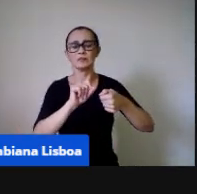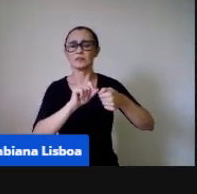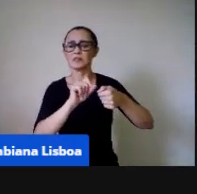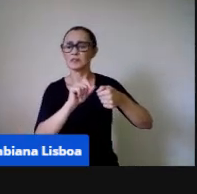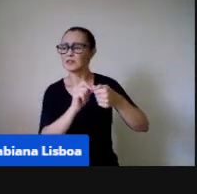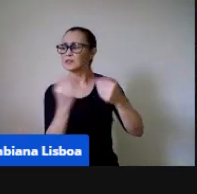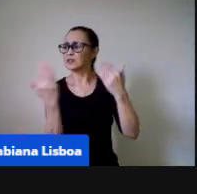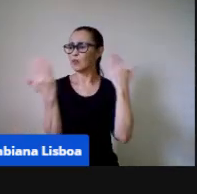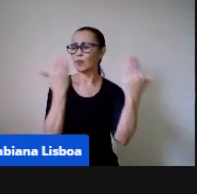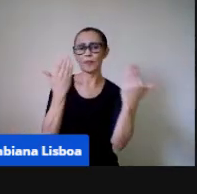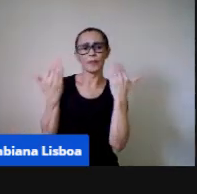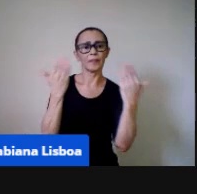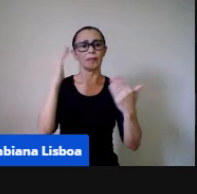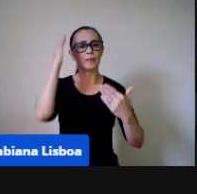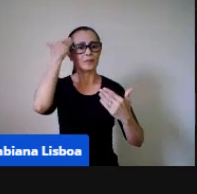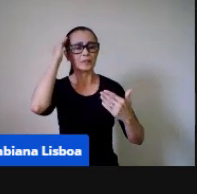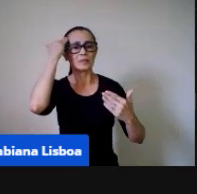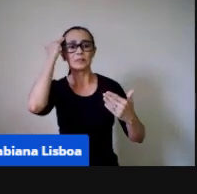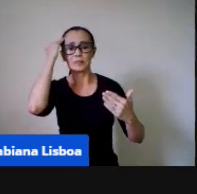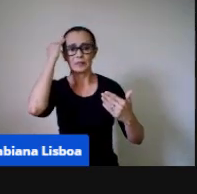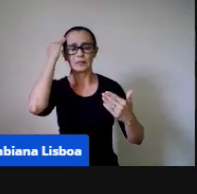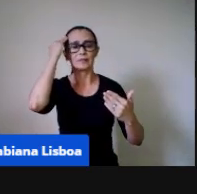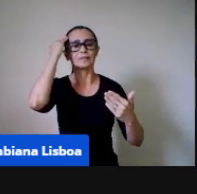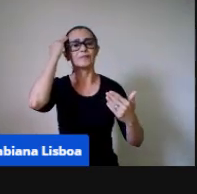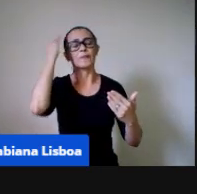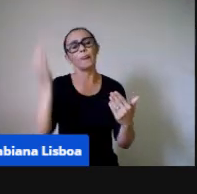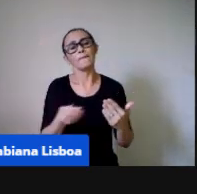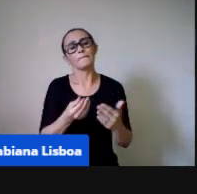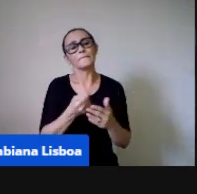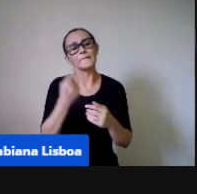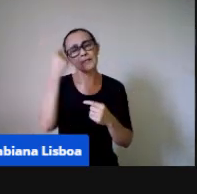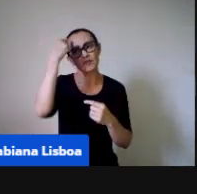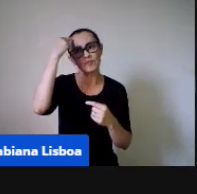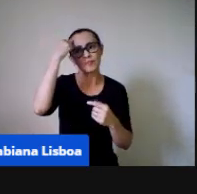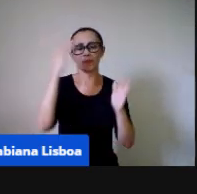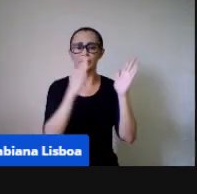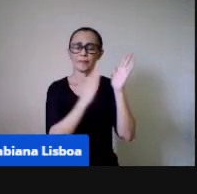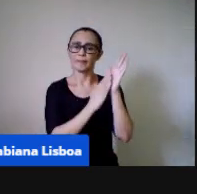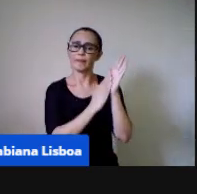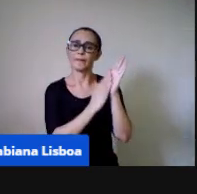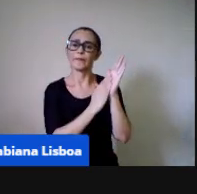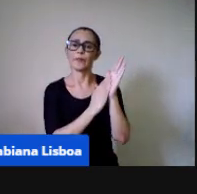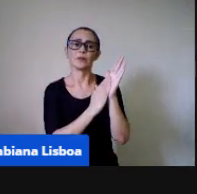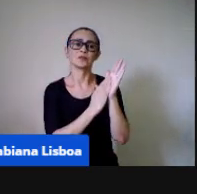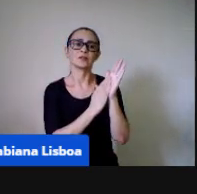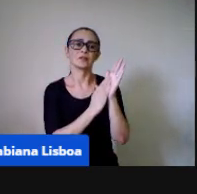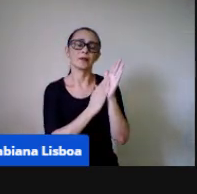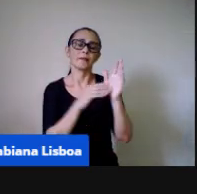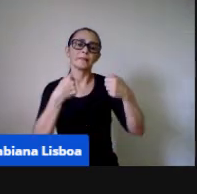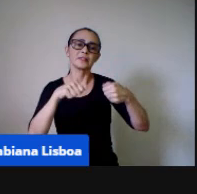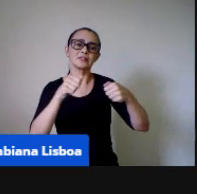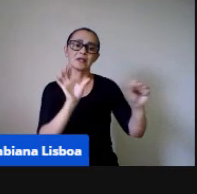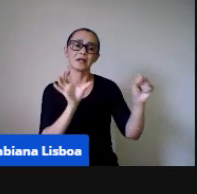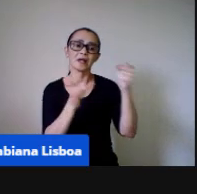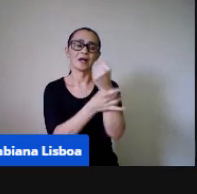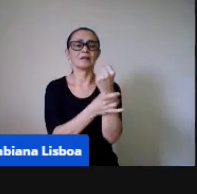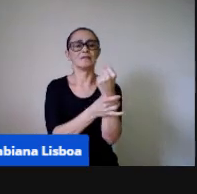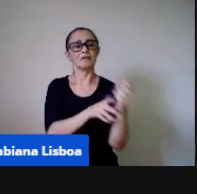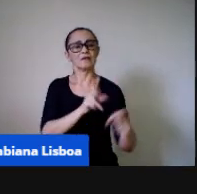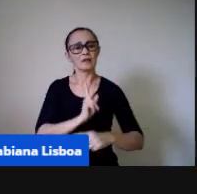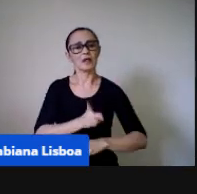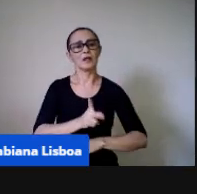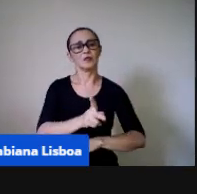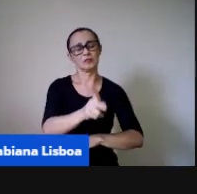compreender, né, que quando a gente pensa numa proposta, a gente tem que garantir a continuidade dela,